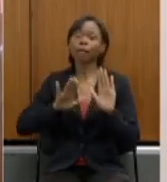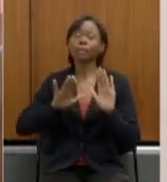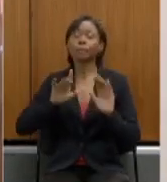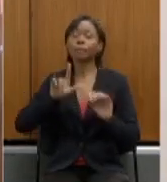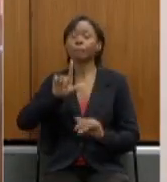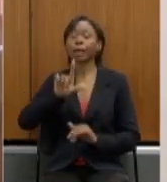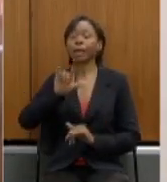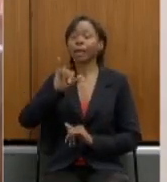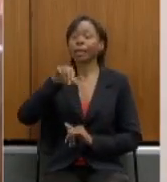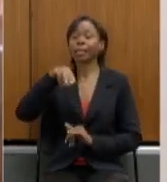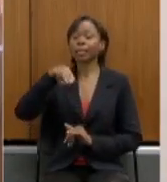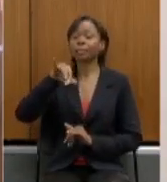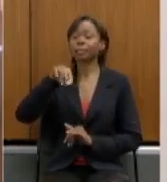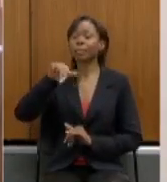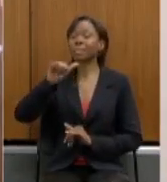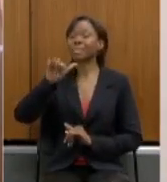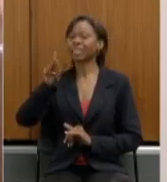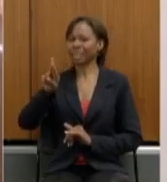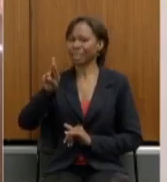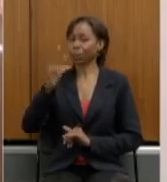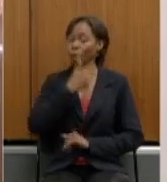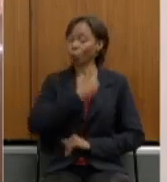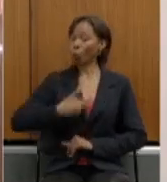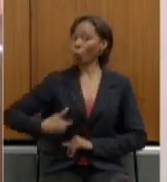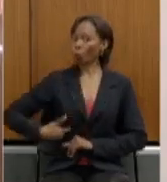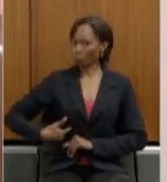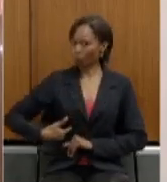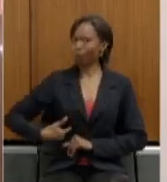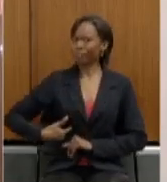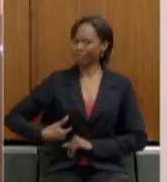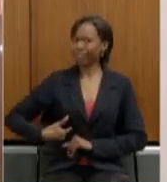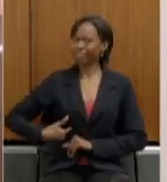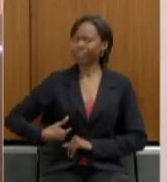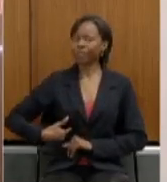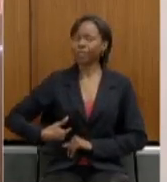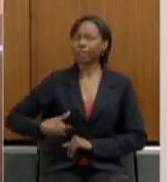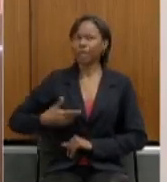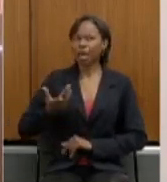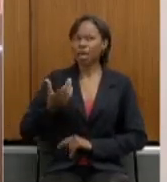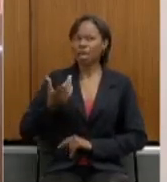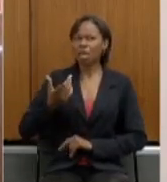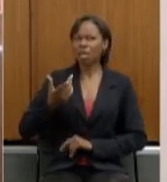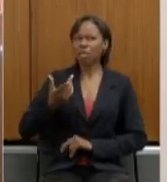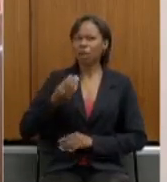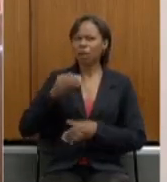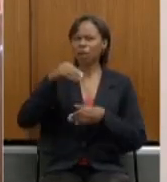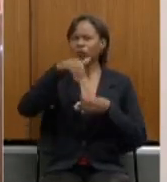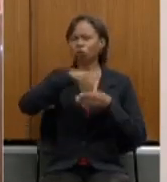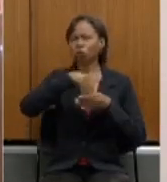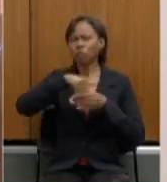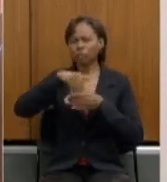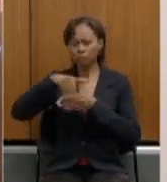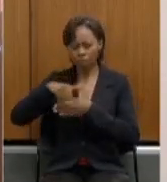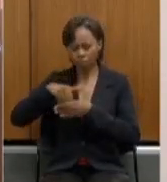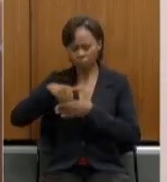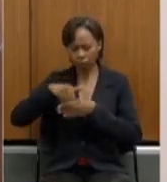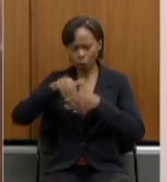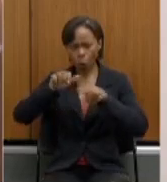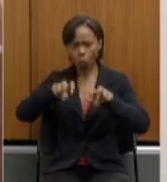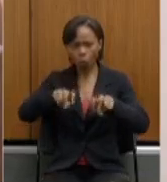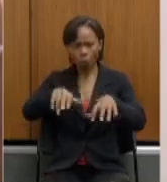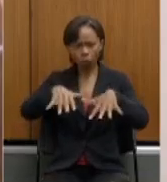para sua votação ela iria ser votada com o plenário com